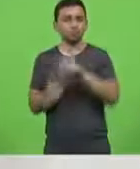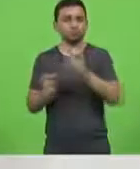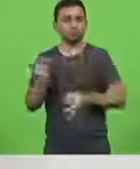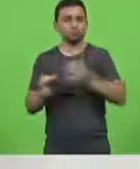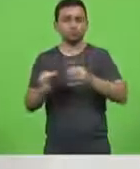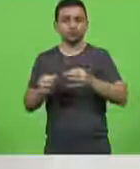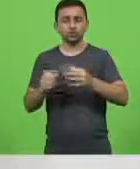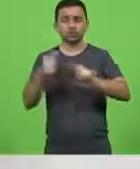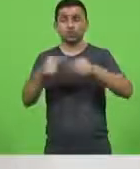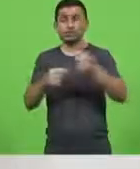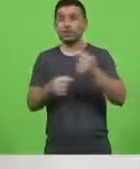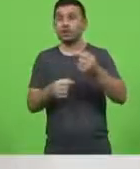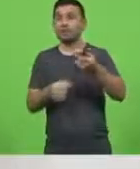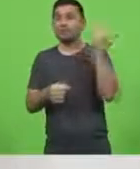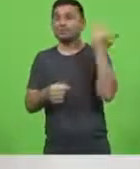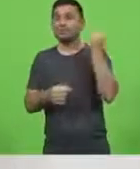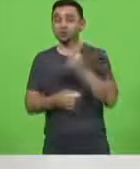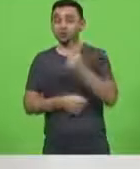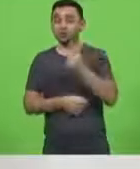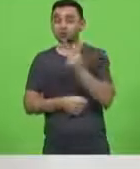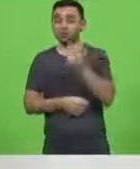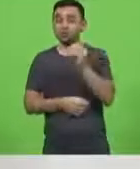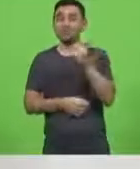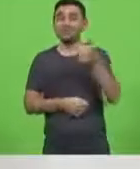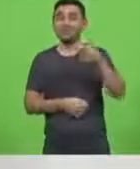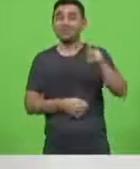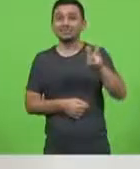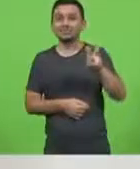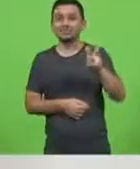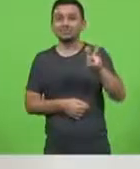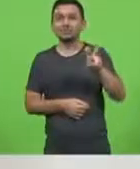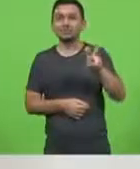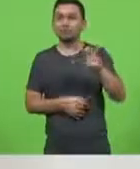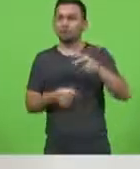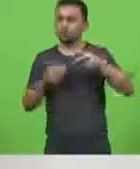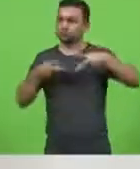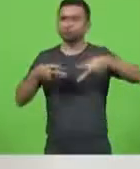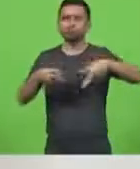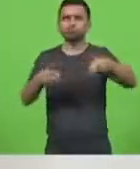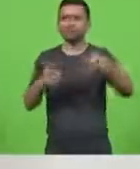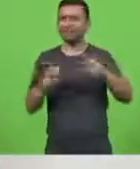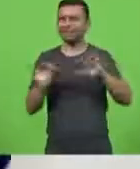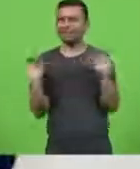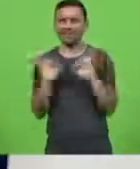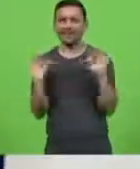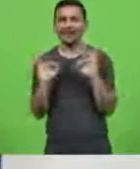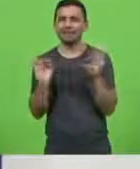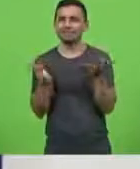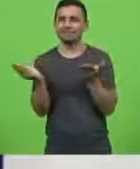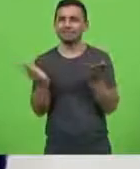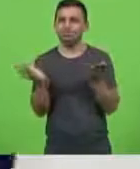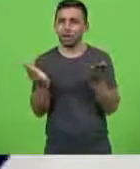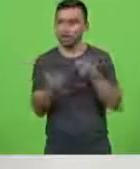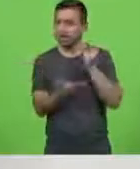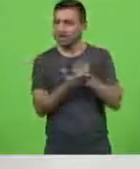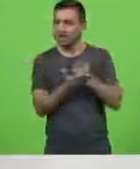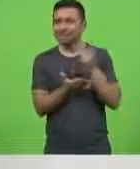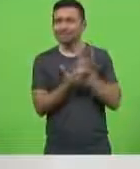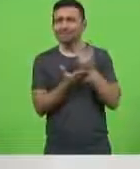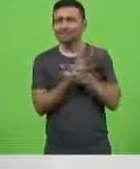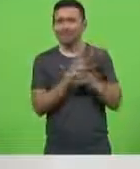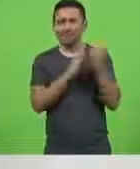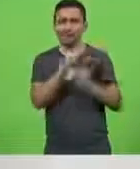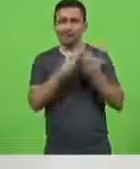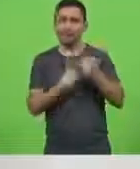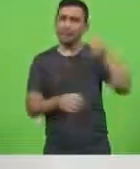inconstitucional desde 2015 entretanto nós continuamos operando ainda sem licitações as mesmas empresas se acham